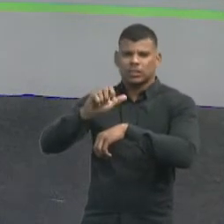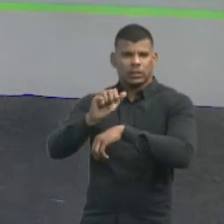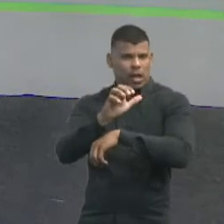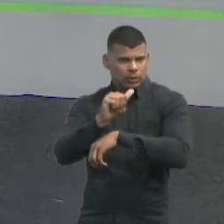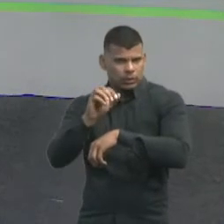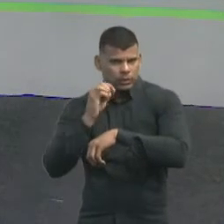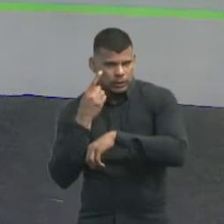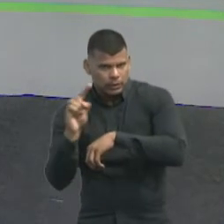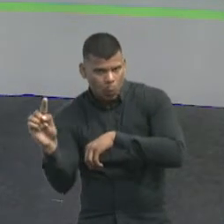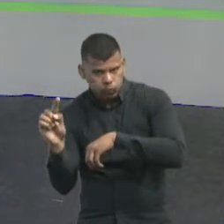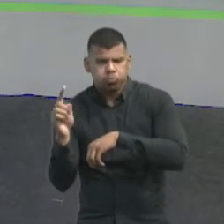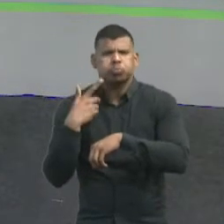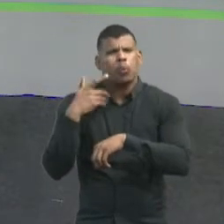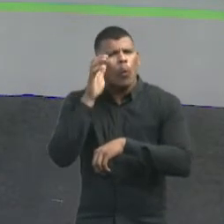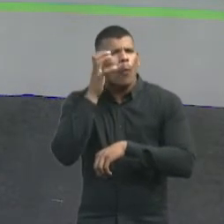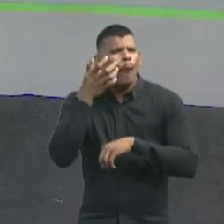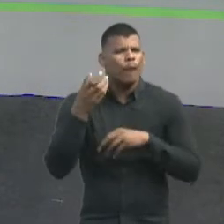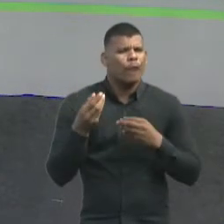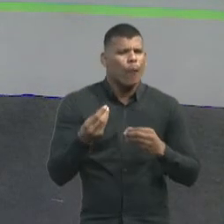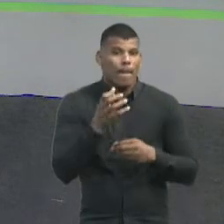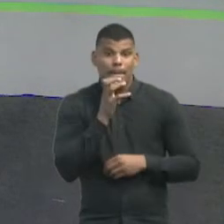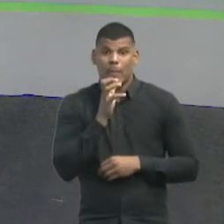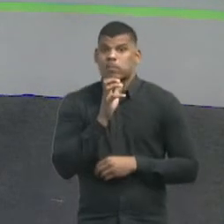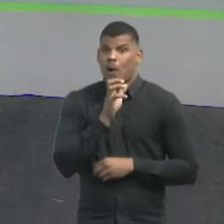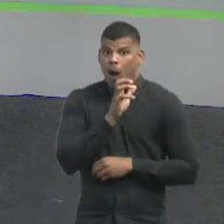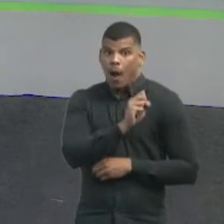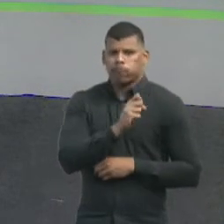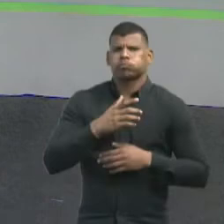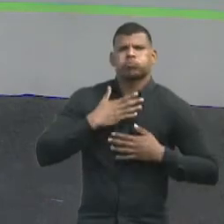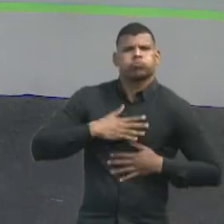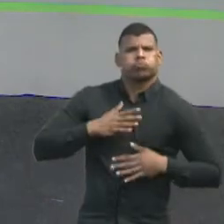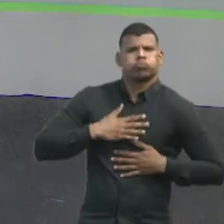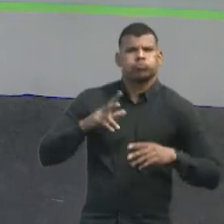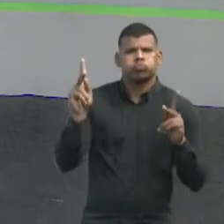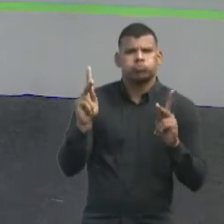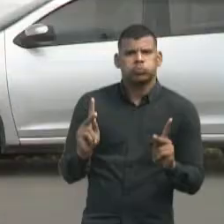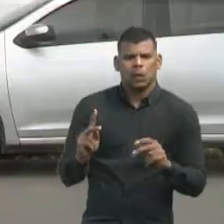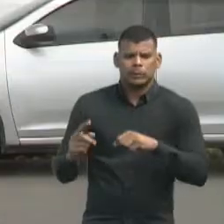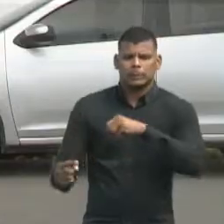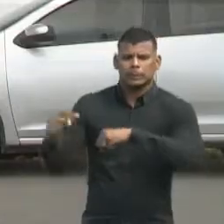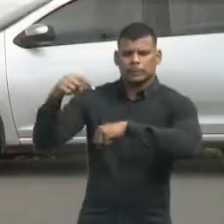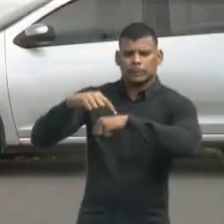rapidamente e de forma pacífica, com o auxílio dos mediadores.